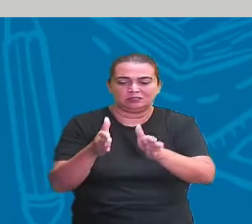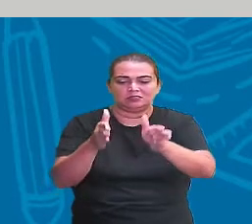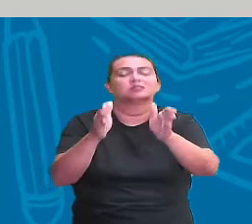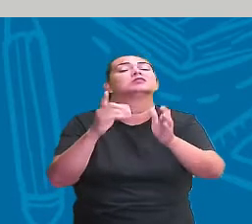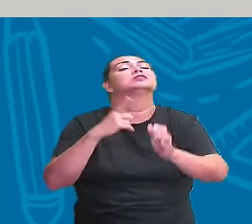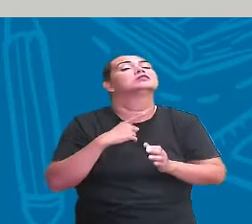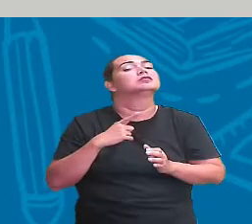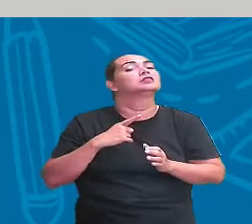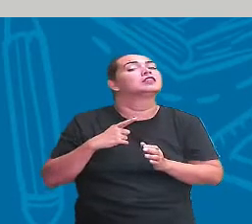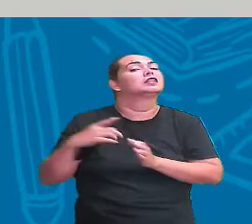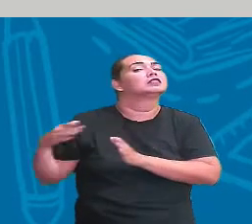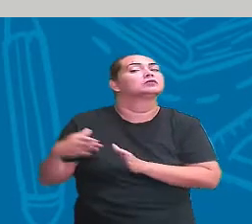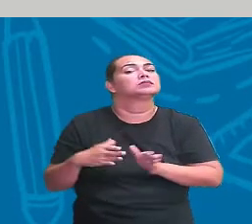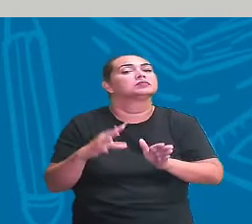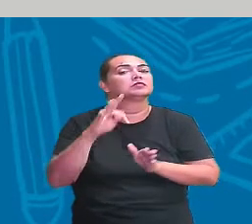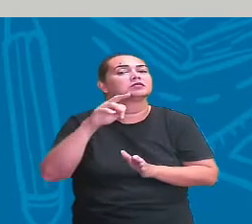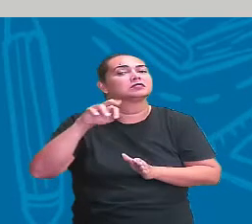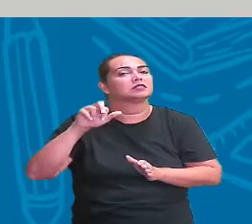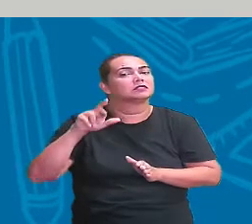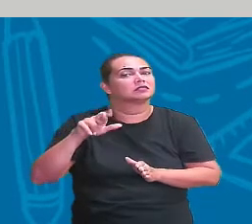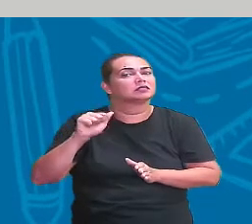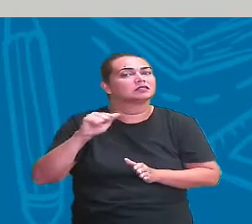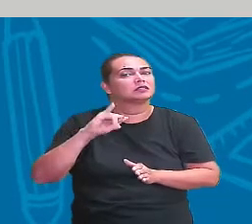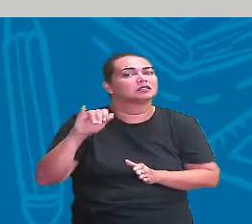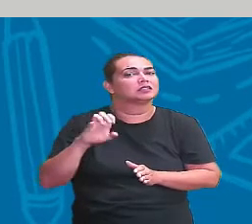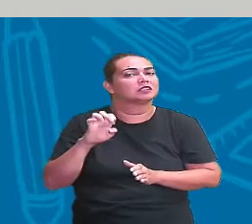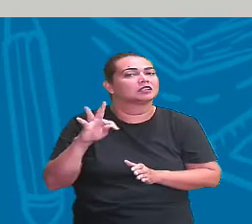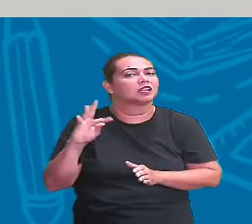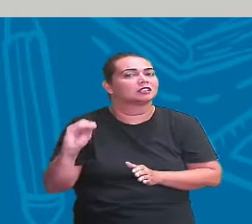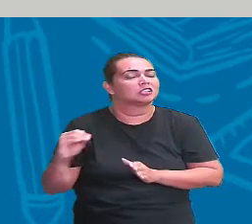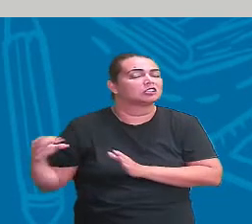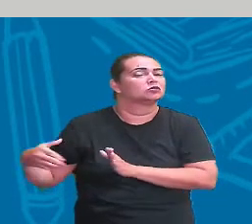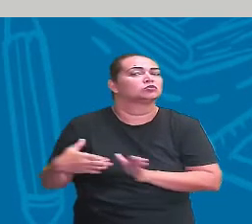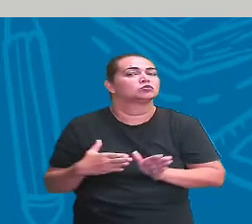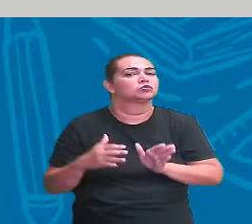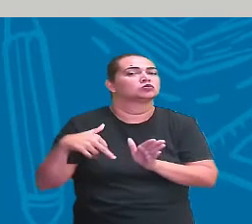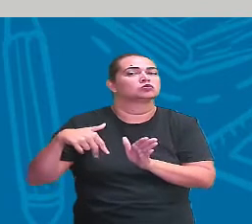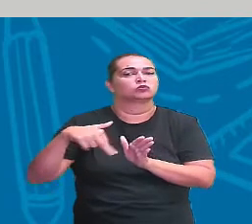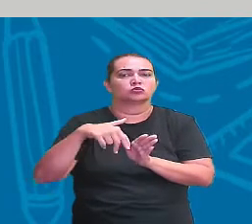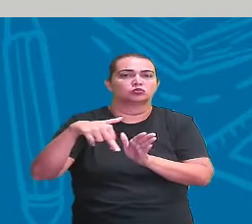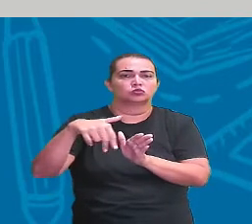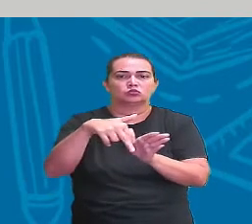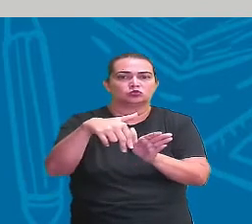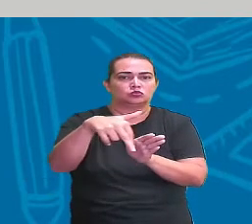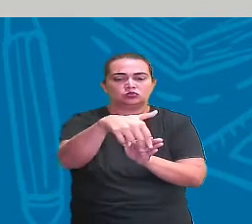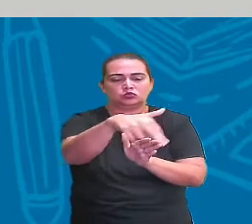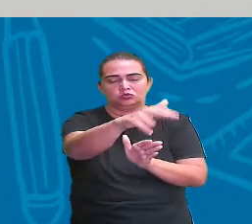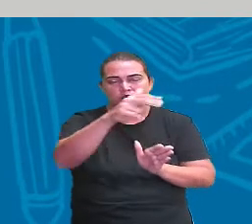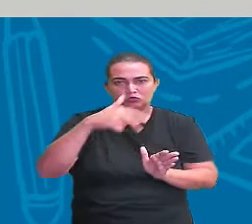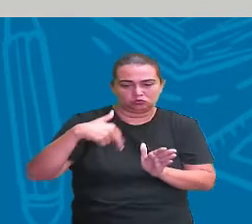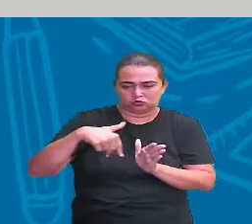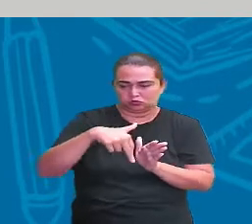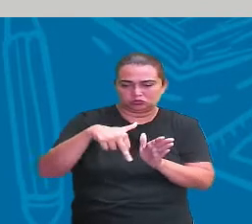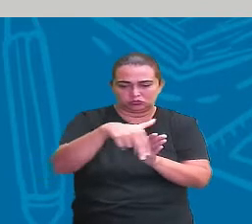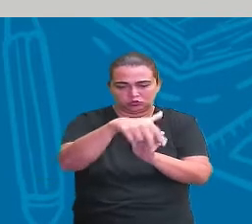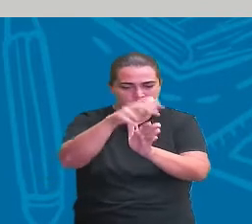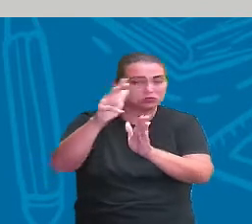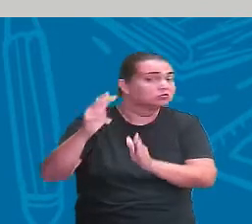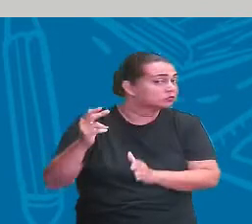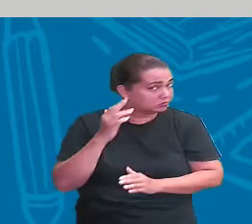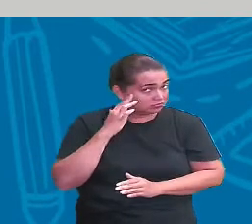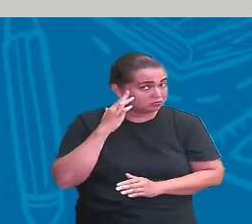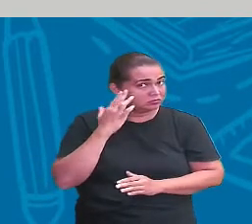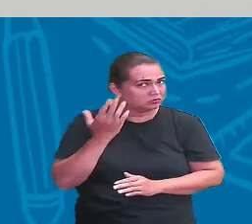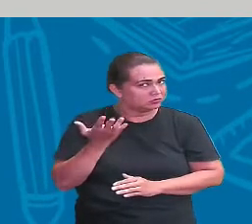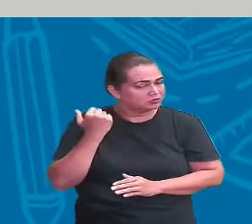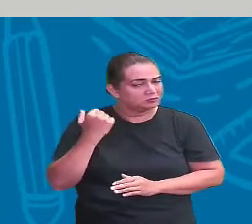Eles têm um trajeto a percorrer. Um caminho a percorrer. Vamos lá, vamos lá, vamos